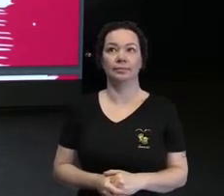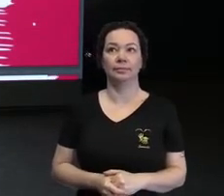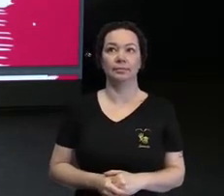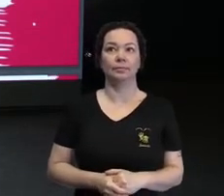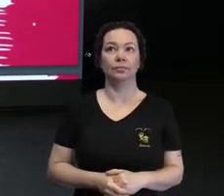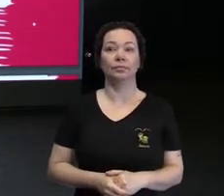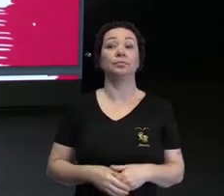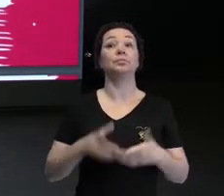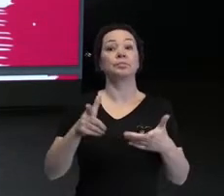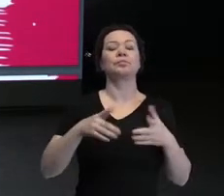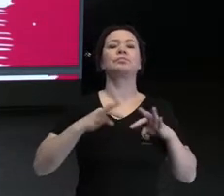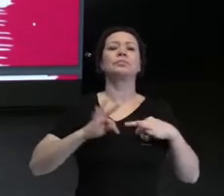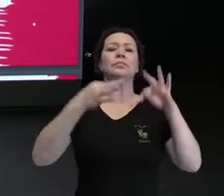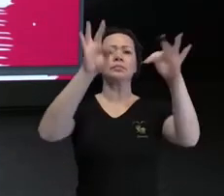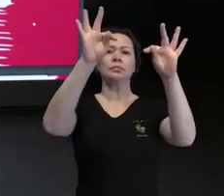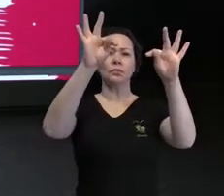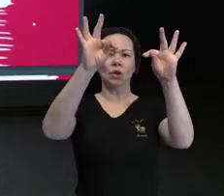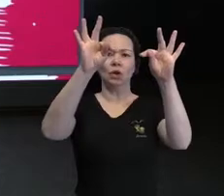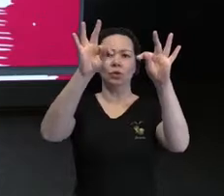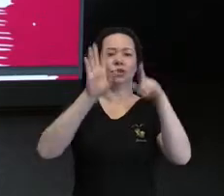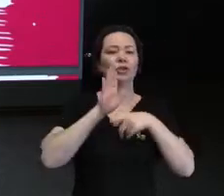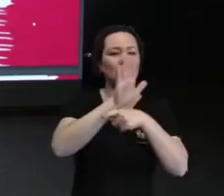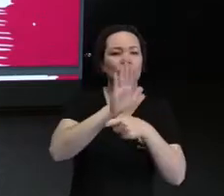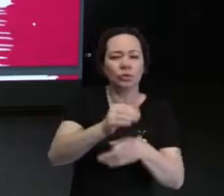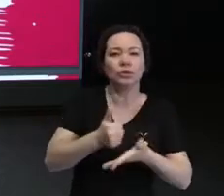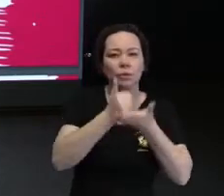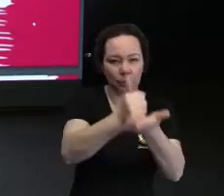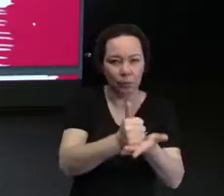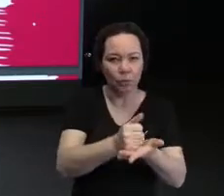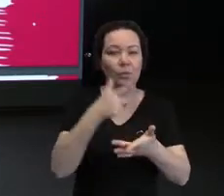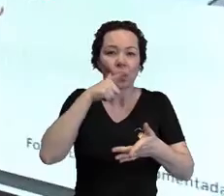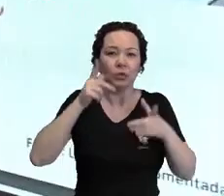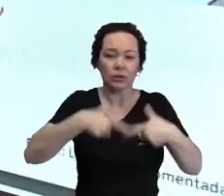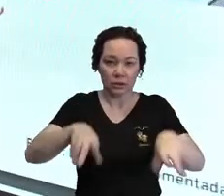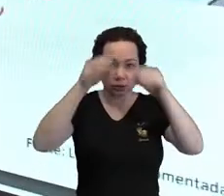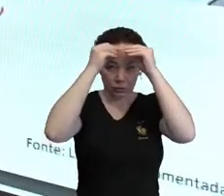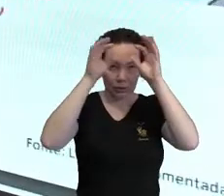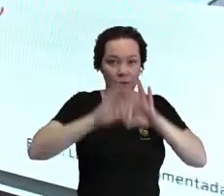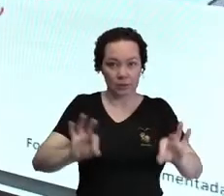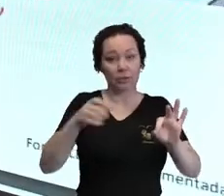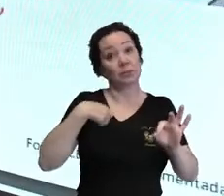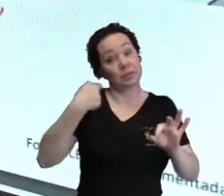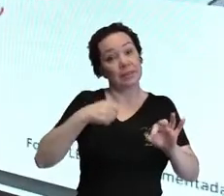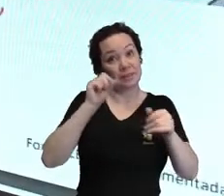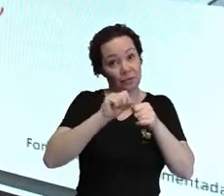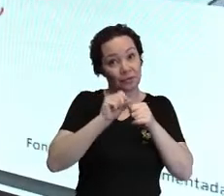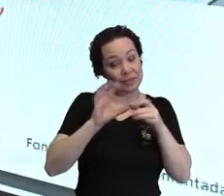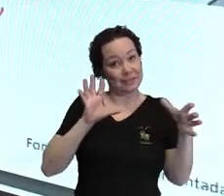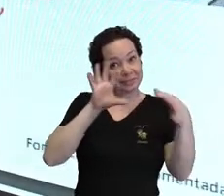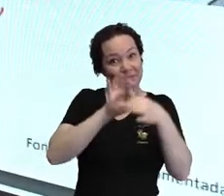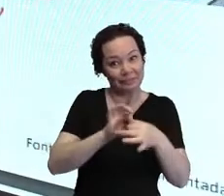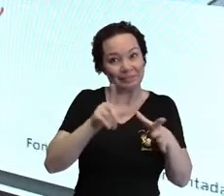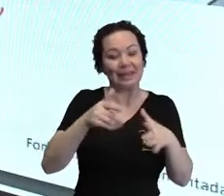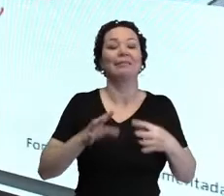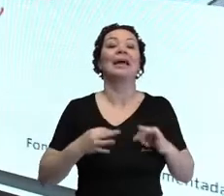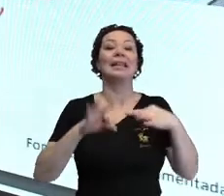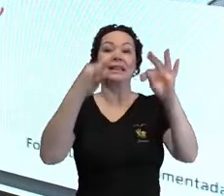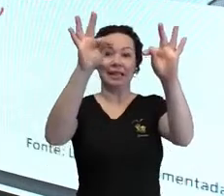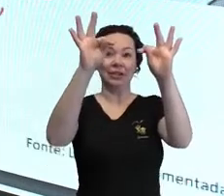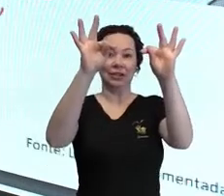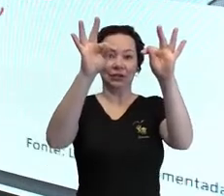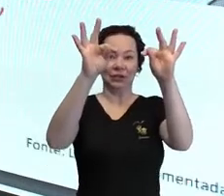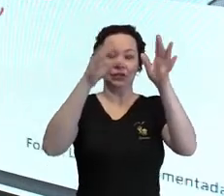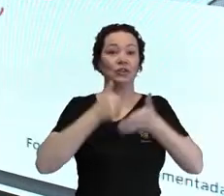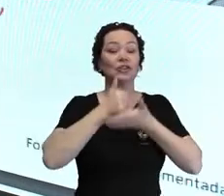E a tecnologia assistiva, pra gente chegar na linguagem simples, eu tenho que fazer esse contexto aqui, tá, Alex? A tecnologia assistiva,